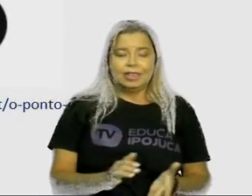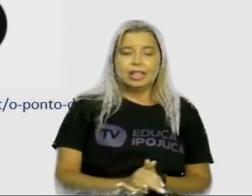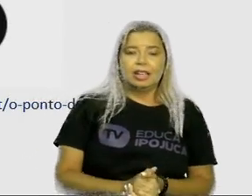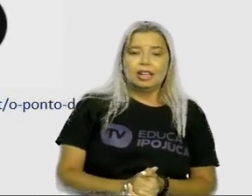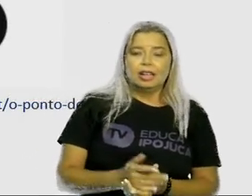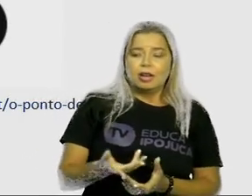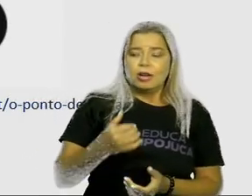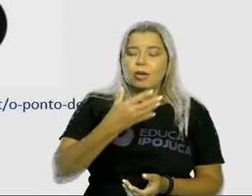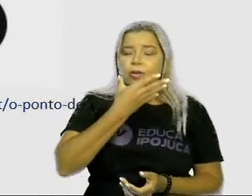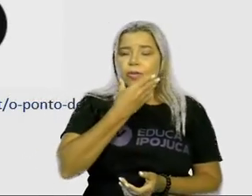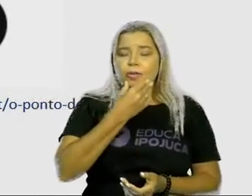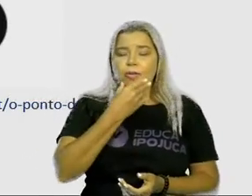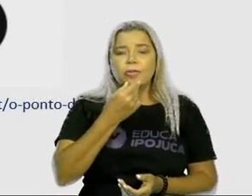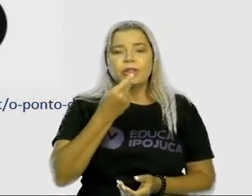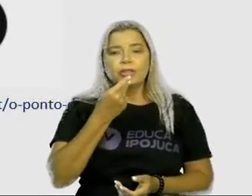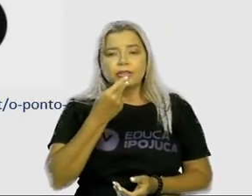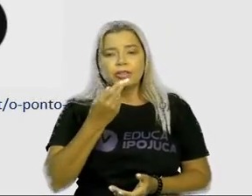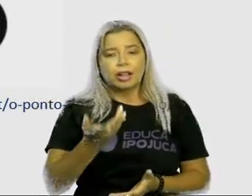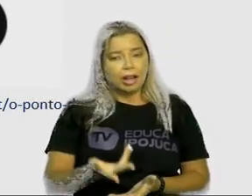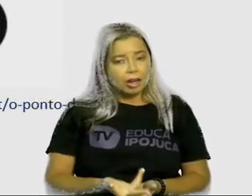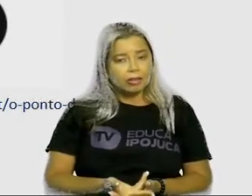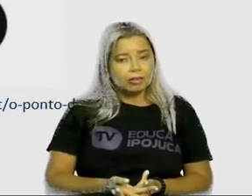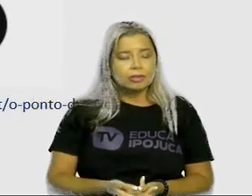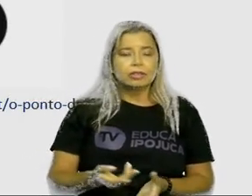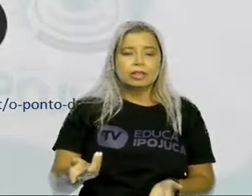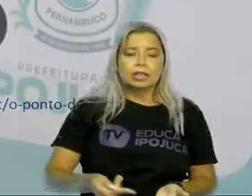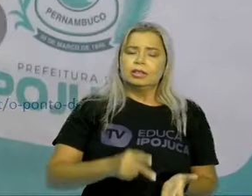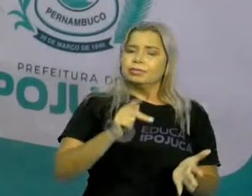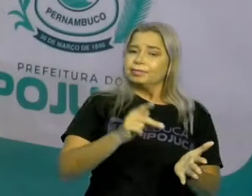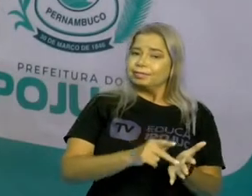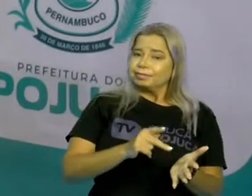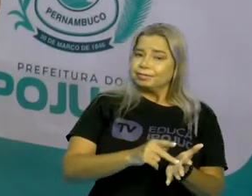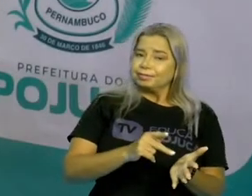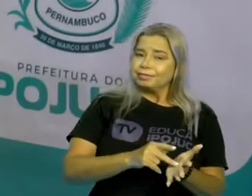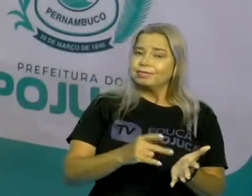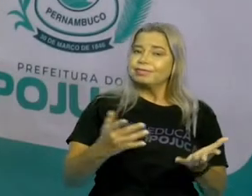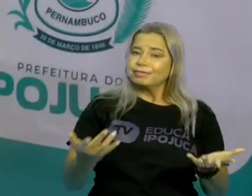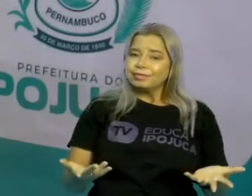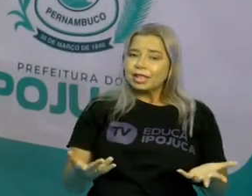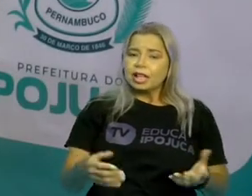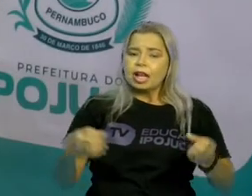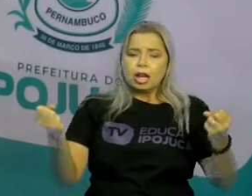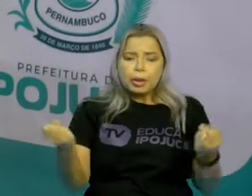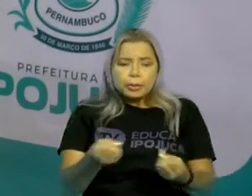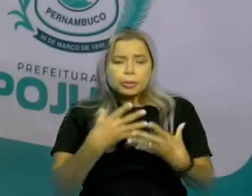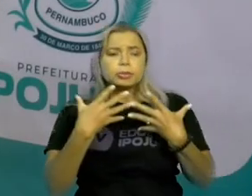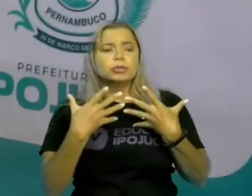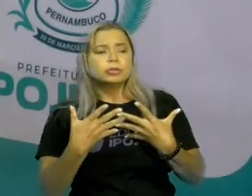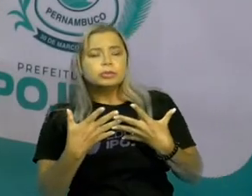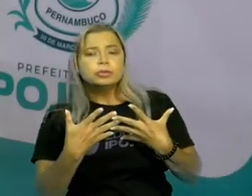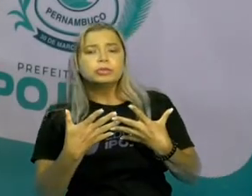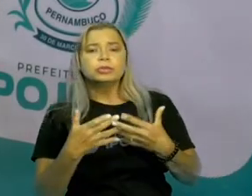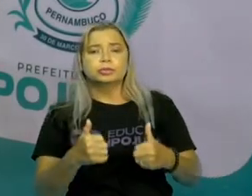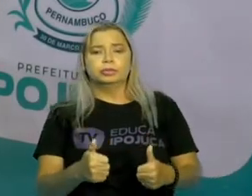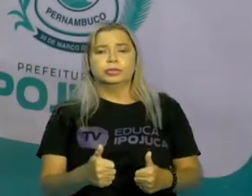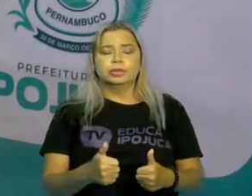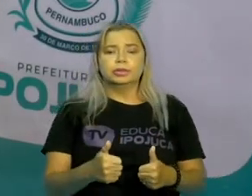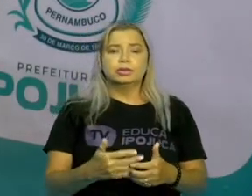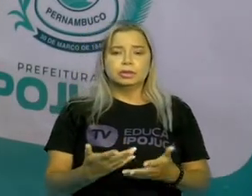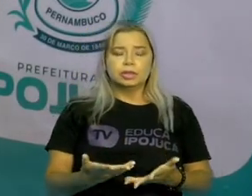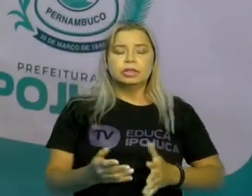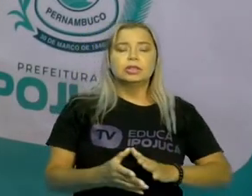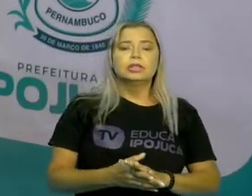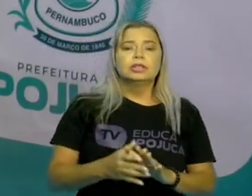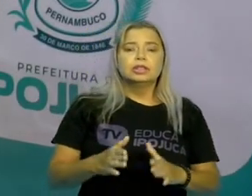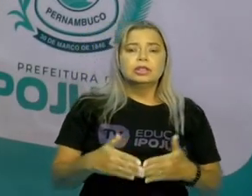confiante. Concordo. Ele foi bem preciso, né? Ele disse muito bem. No momento que ele disse muito bem,